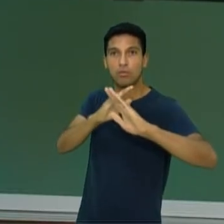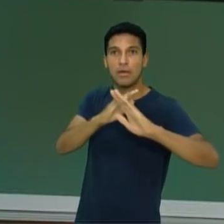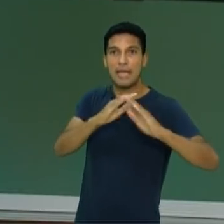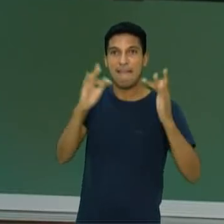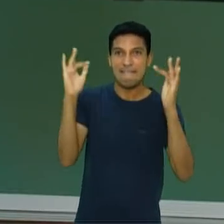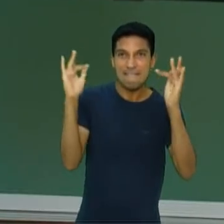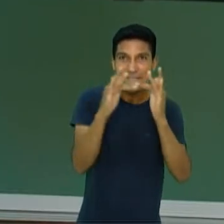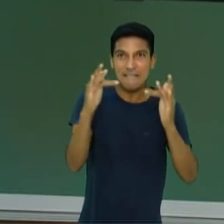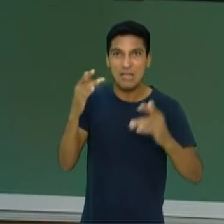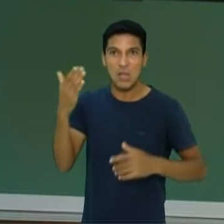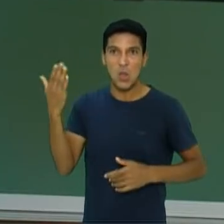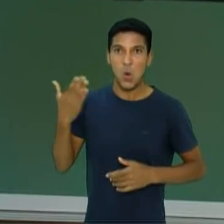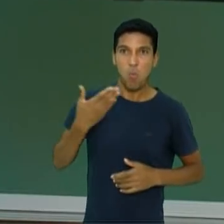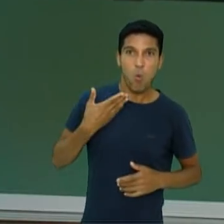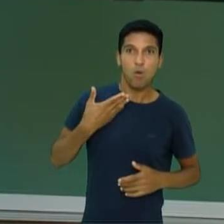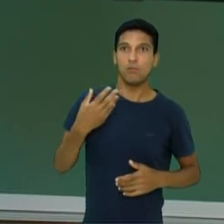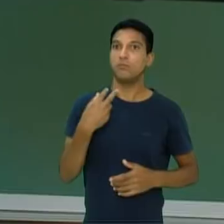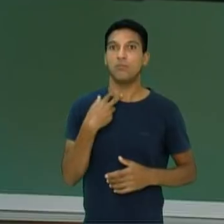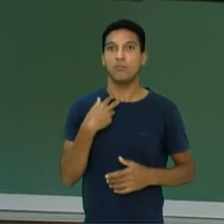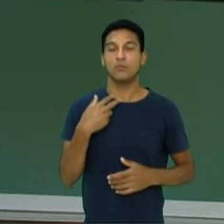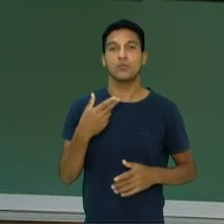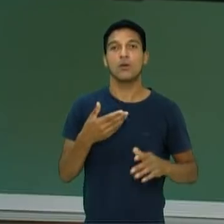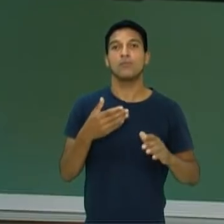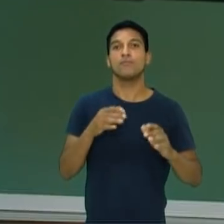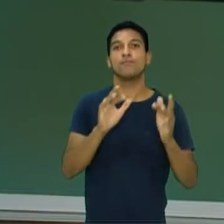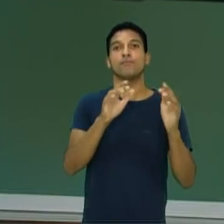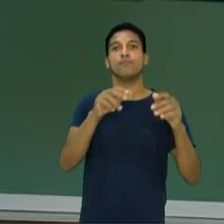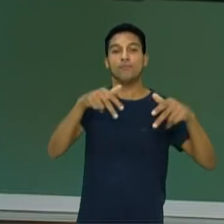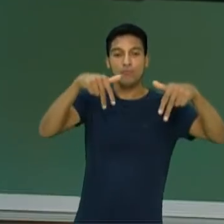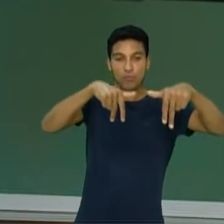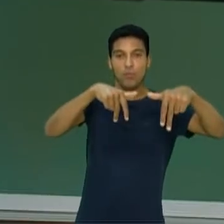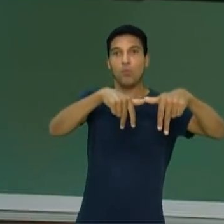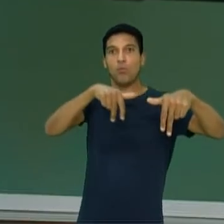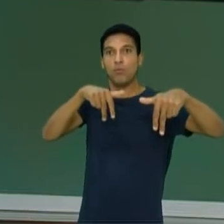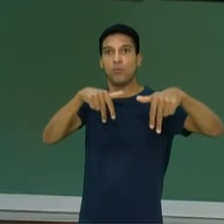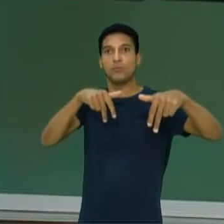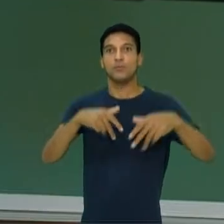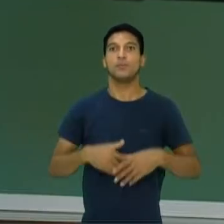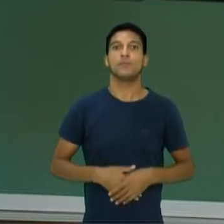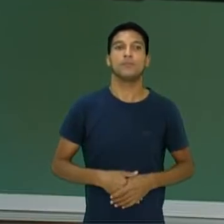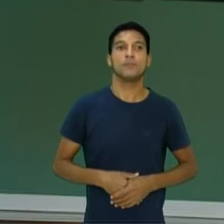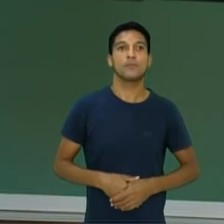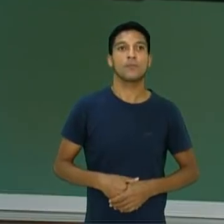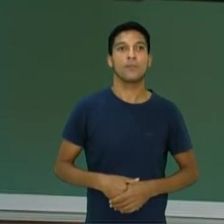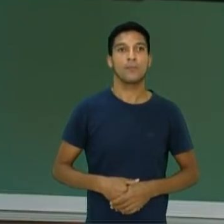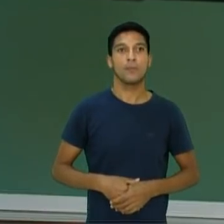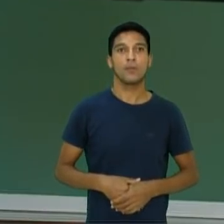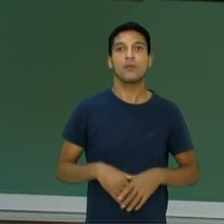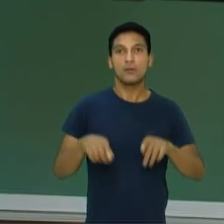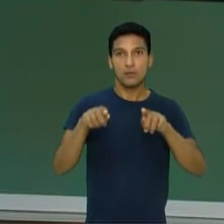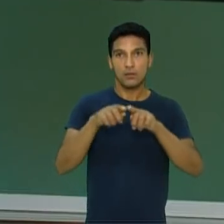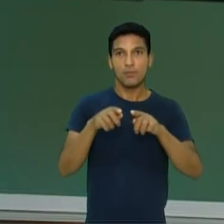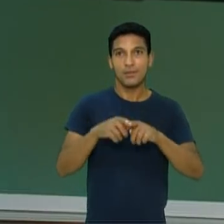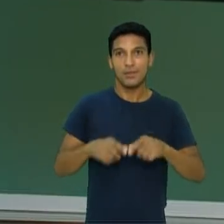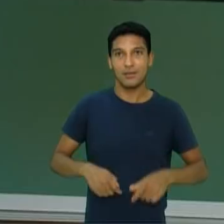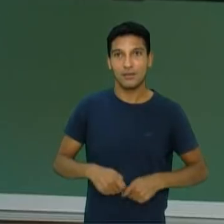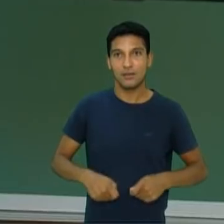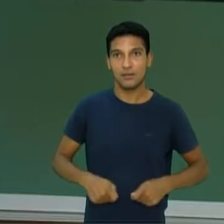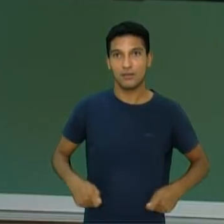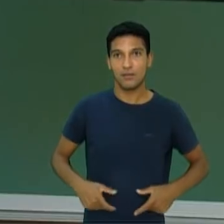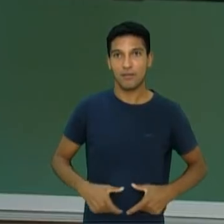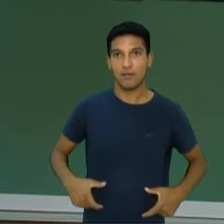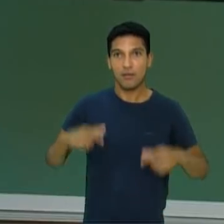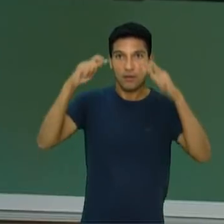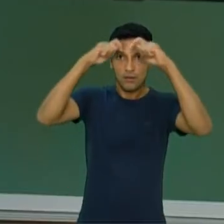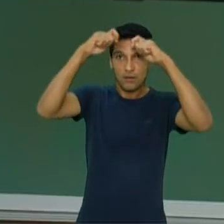E a graduação se dá nas cores das faixas utilizadas para prender o Kimono. Então, na aula de